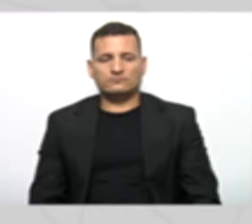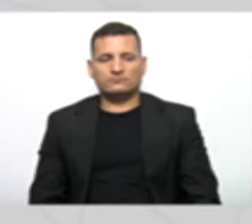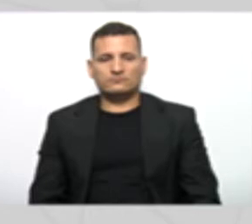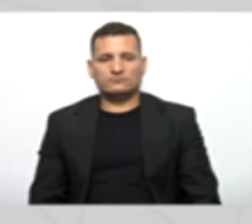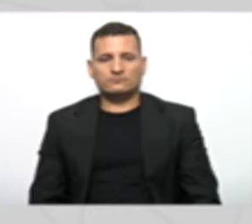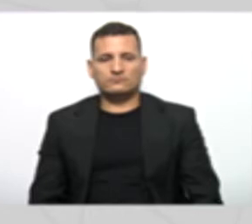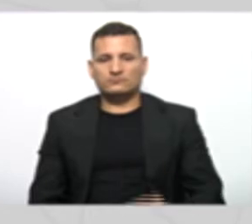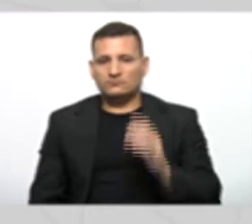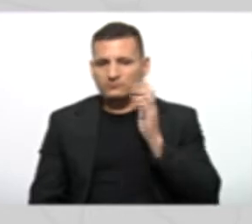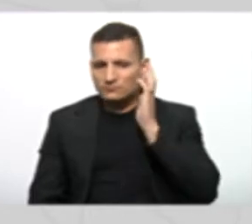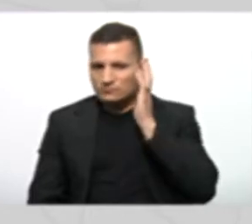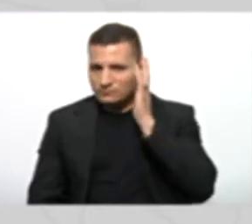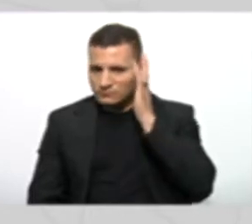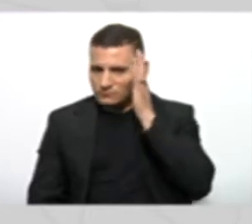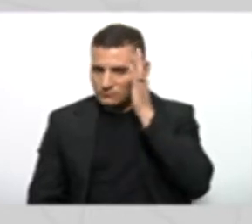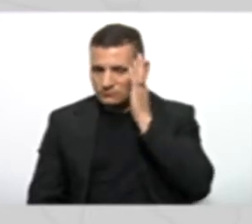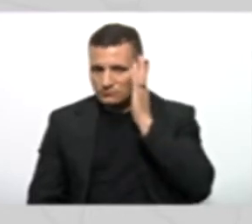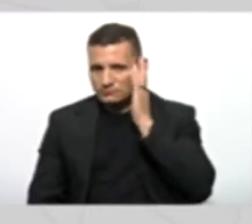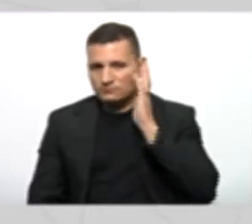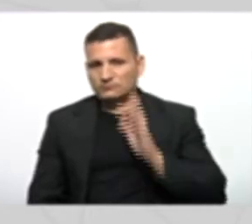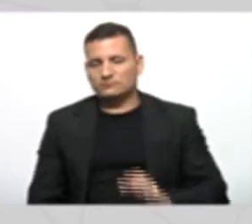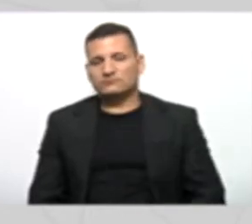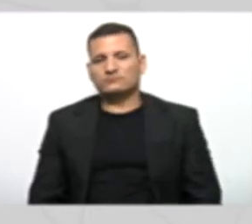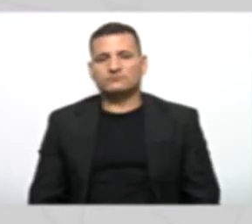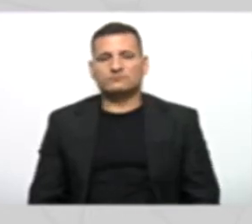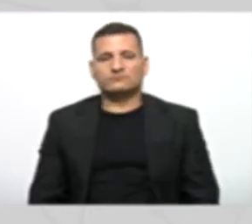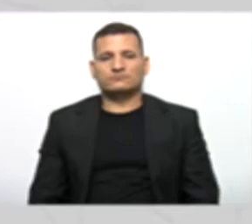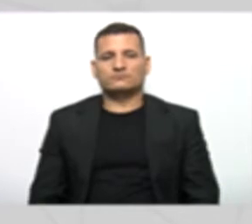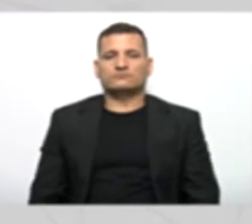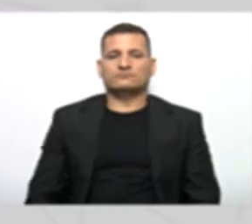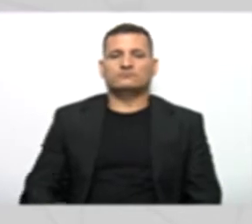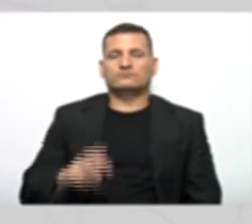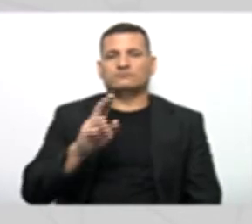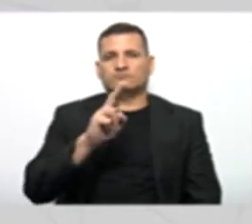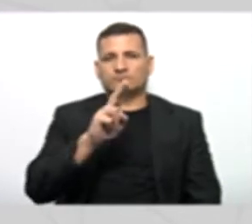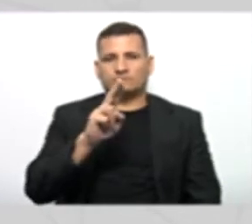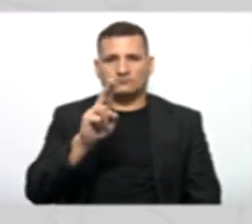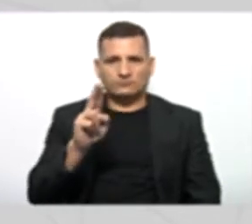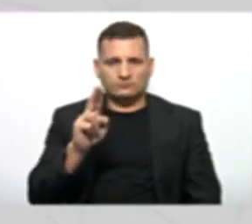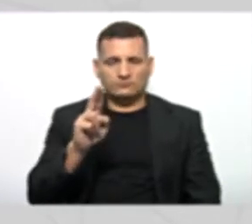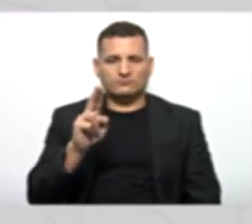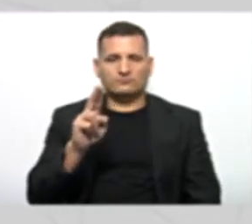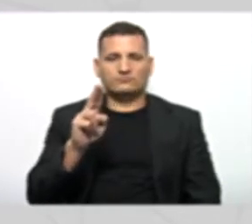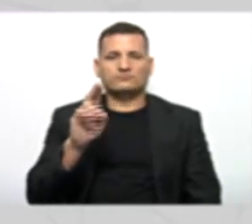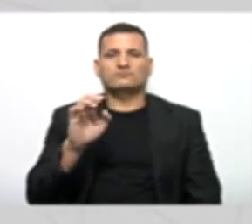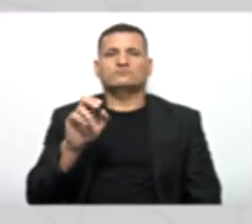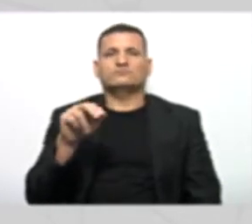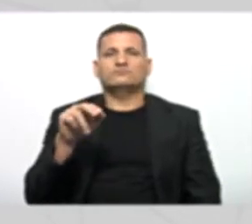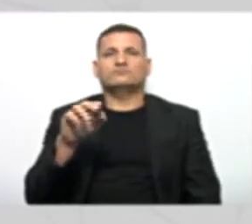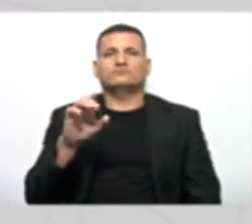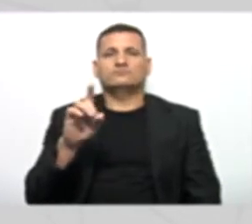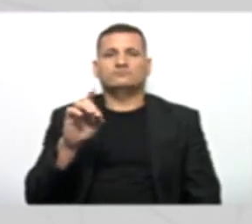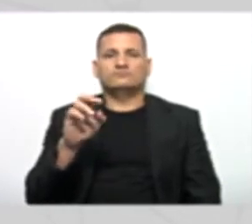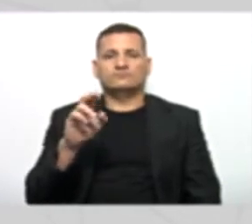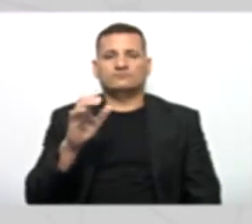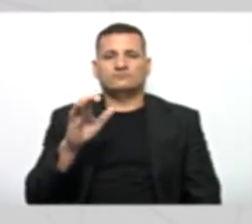seguintes parâmetros. N para nome, E para endereço e T para